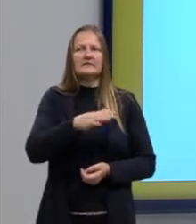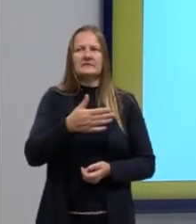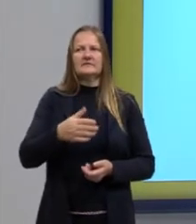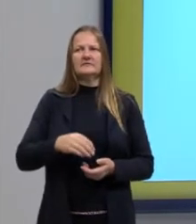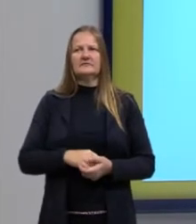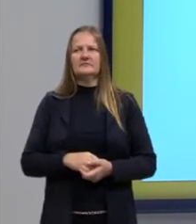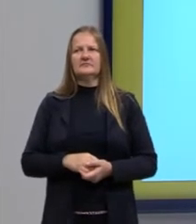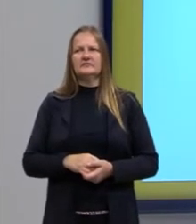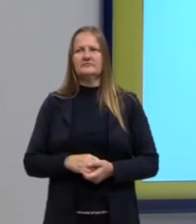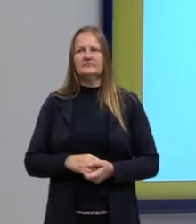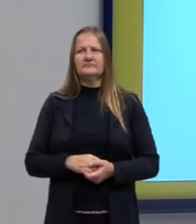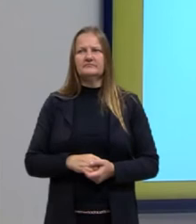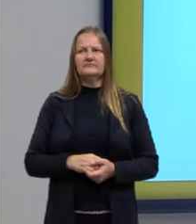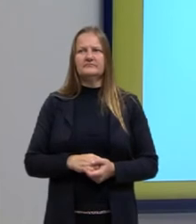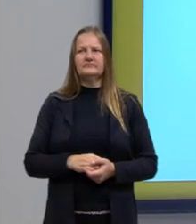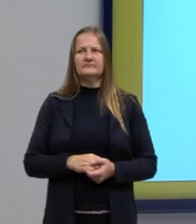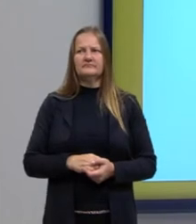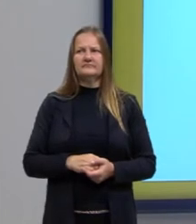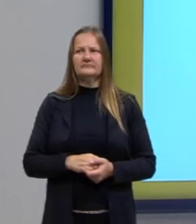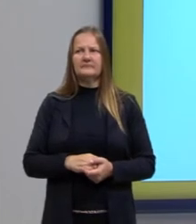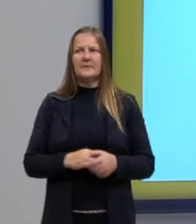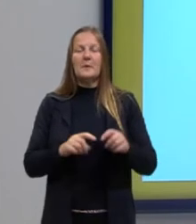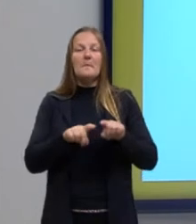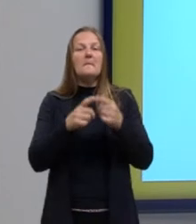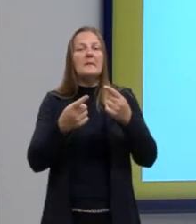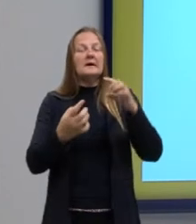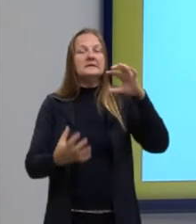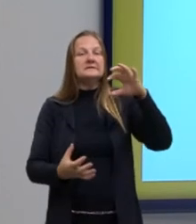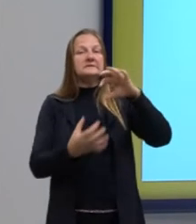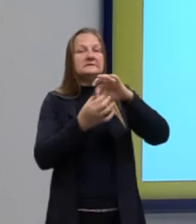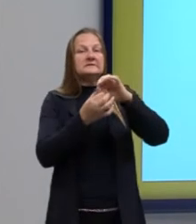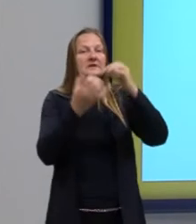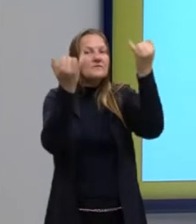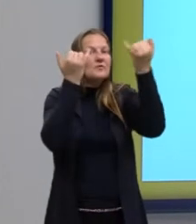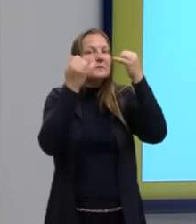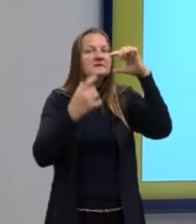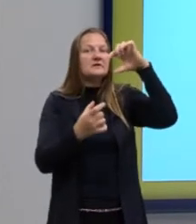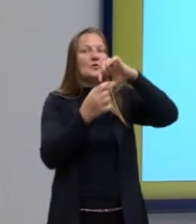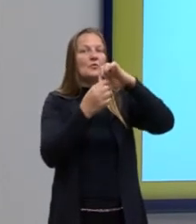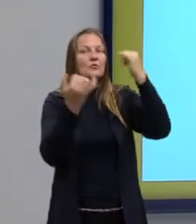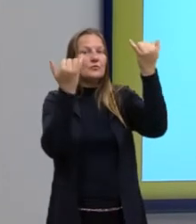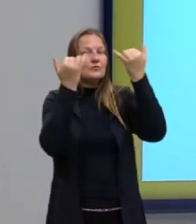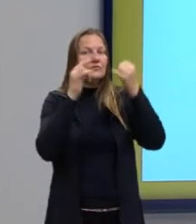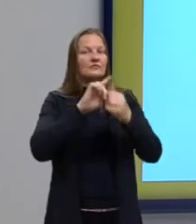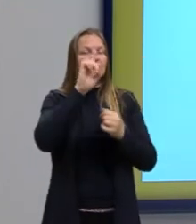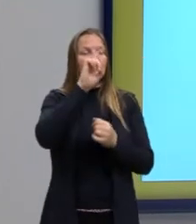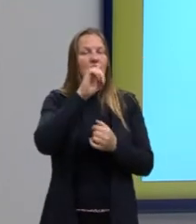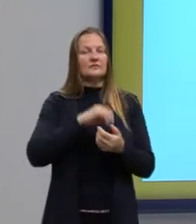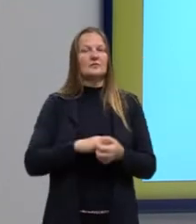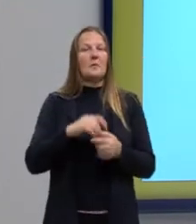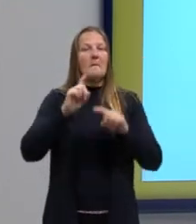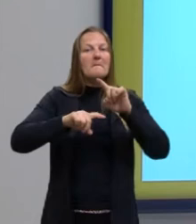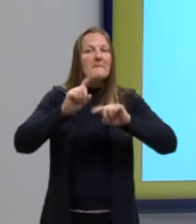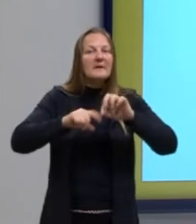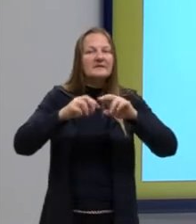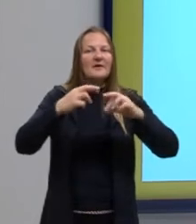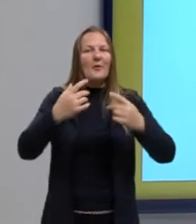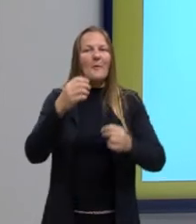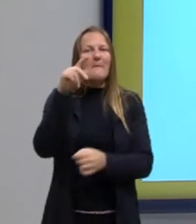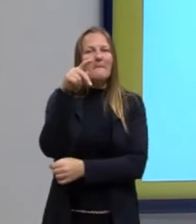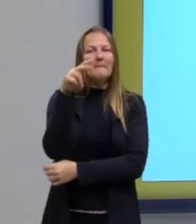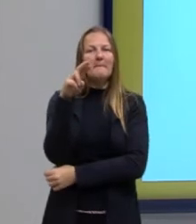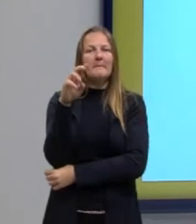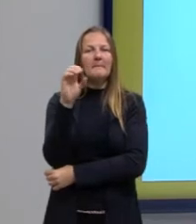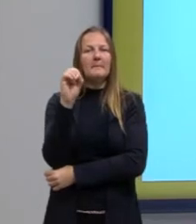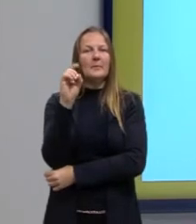o impacto dos problemas ambientais, mas não está associado aos biosurfactantes. Então, é como